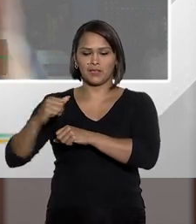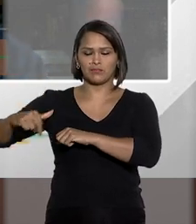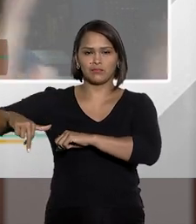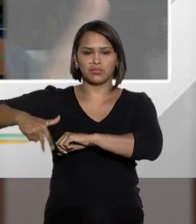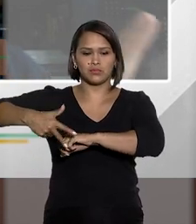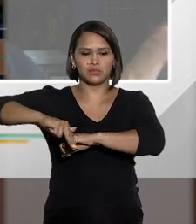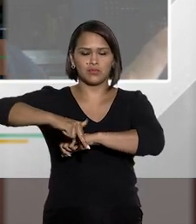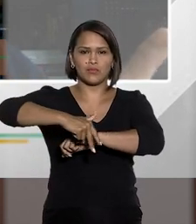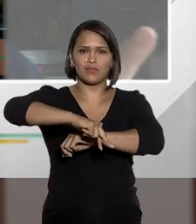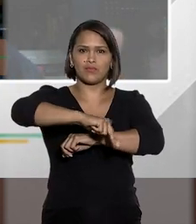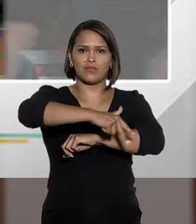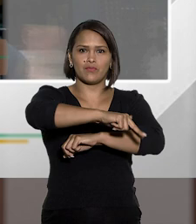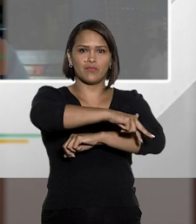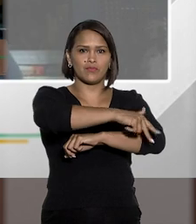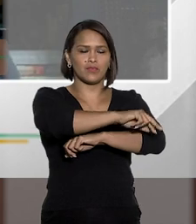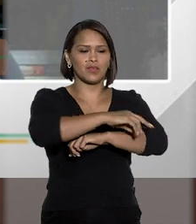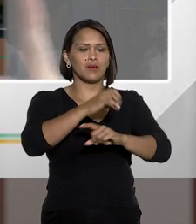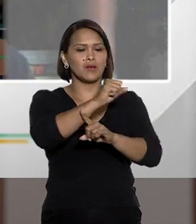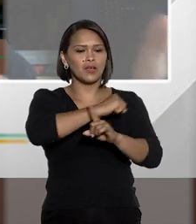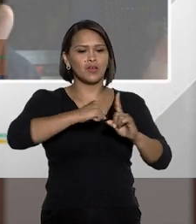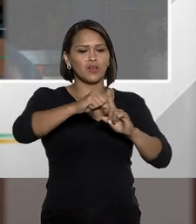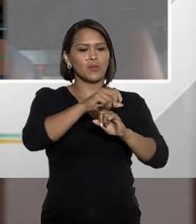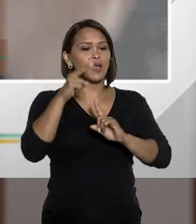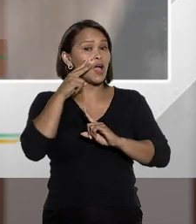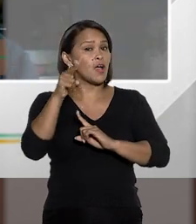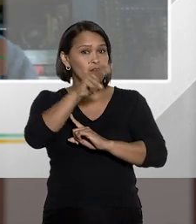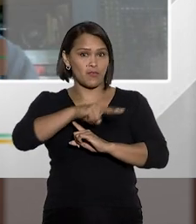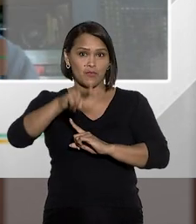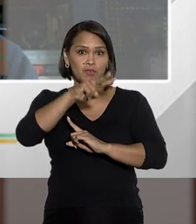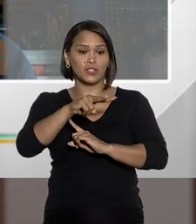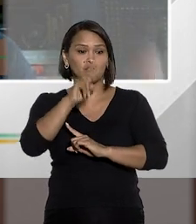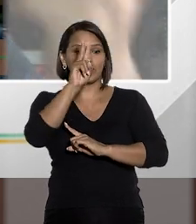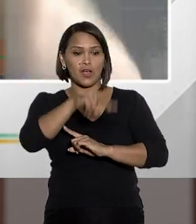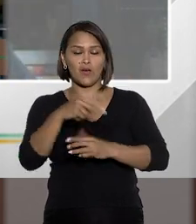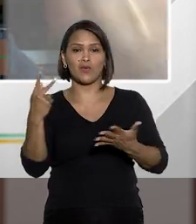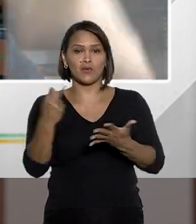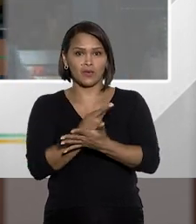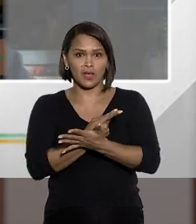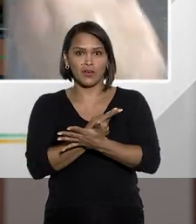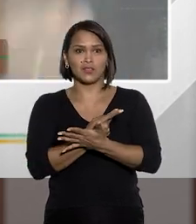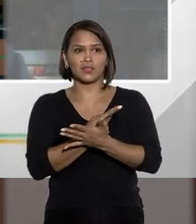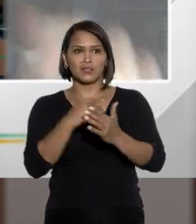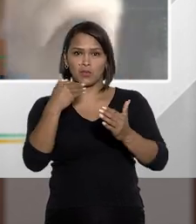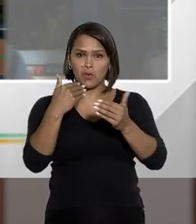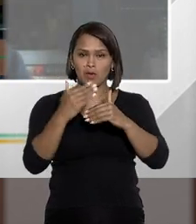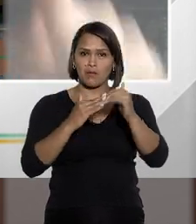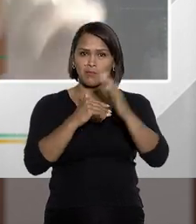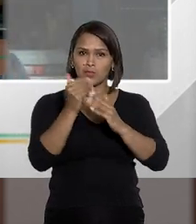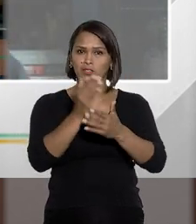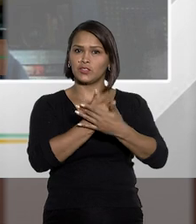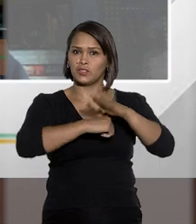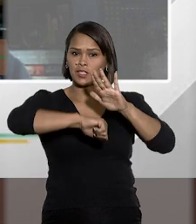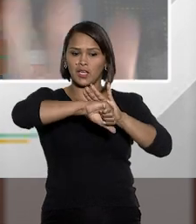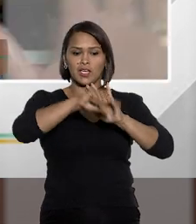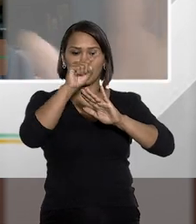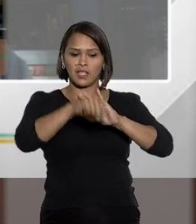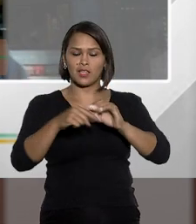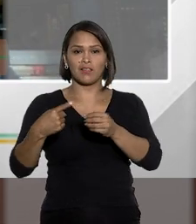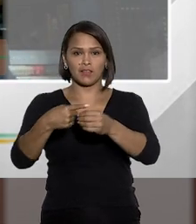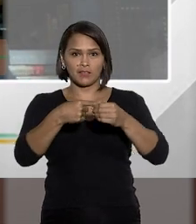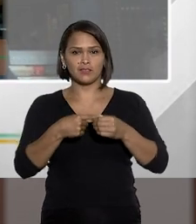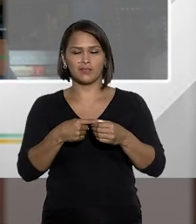desfila com este preso para que a comunidade veja o que acontece com quem pratica crime